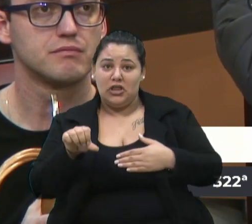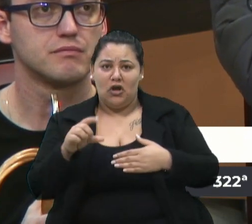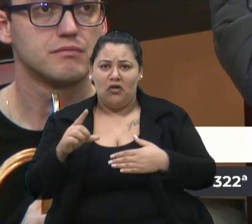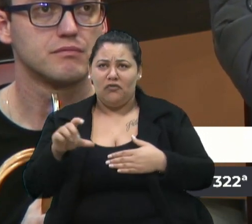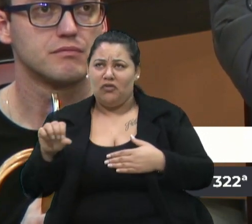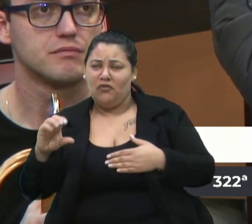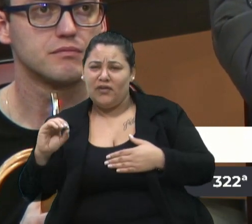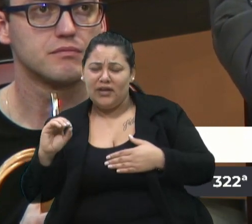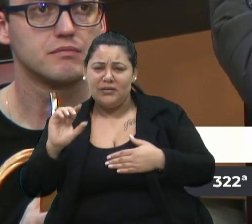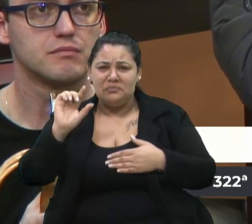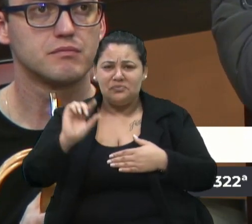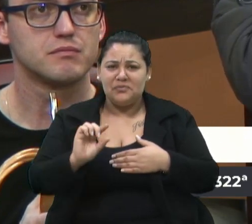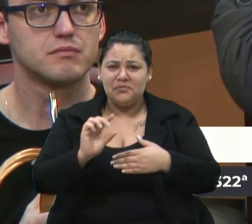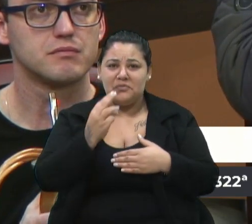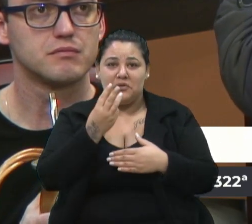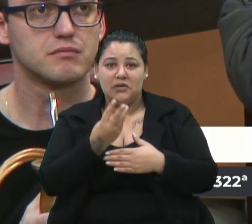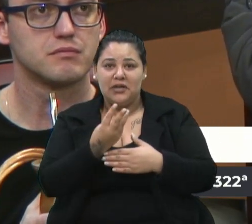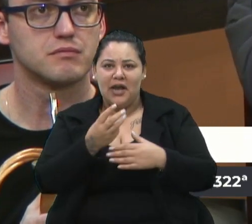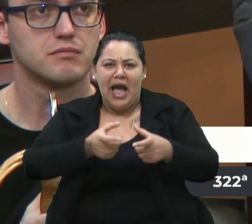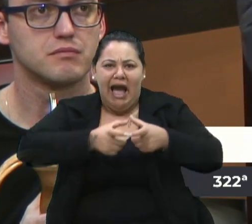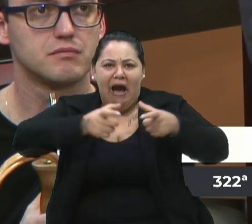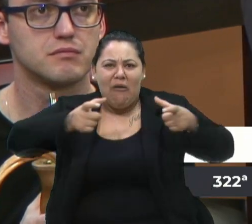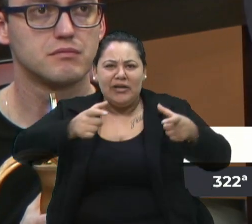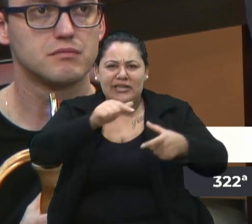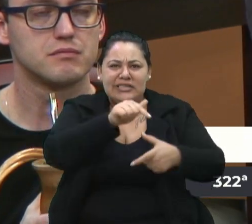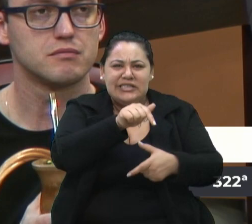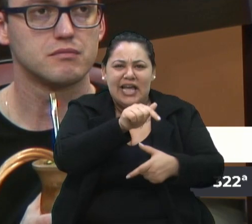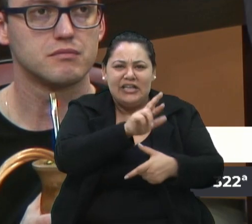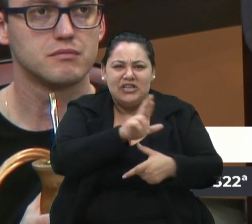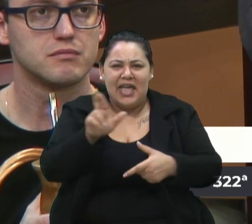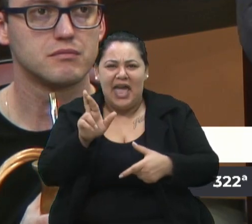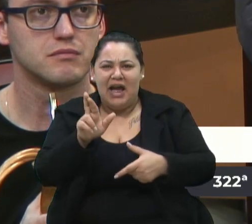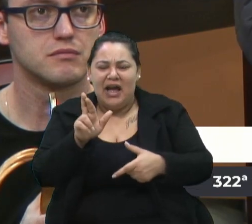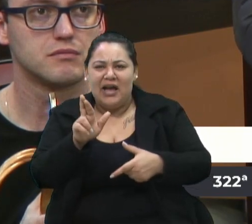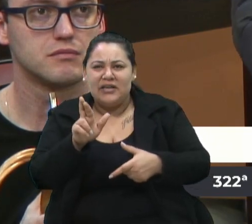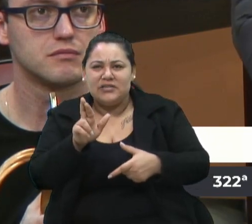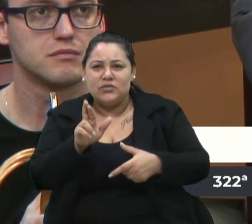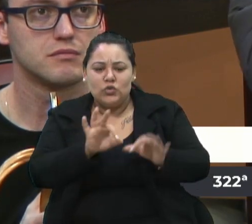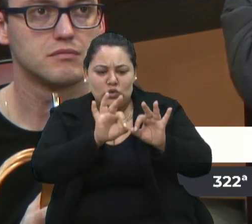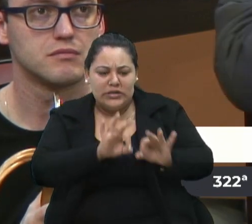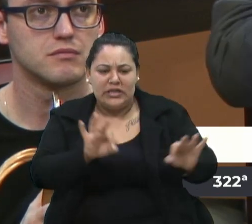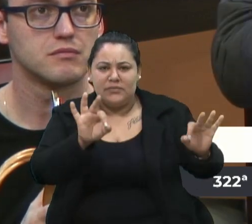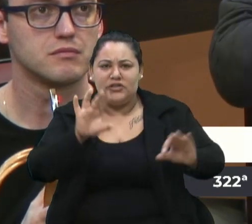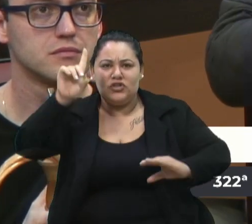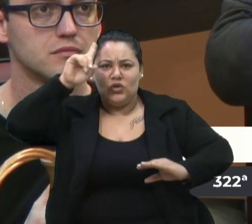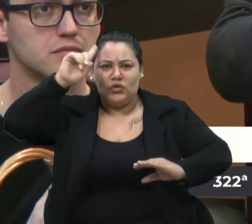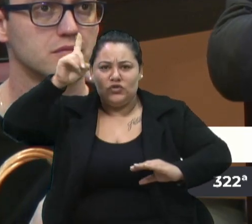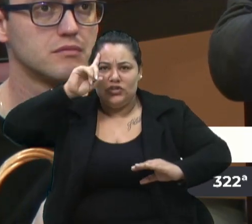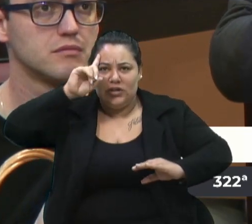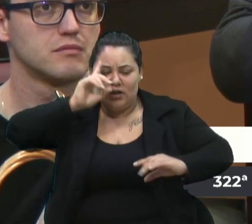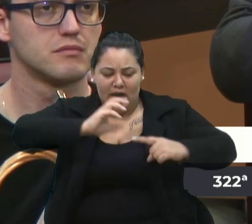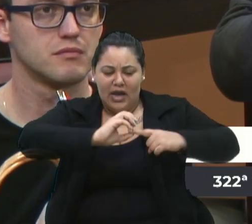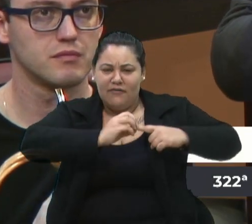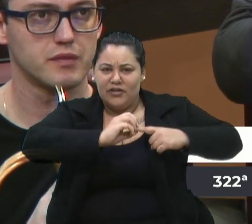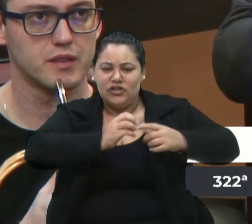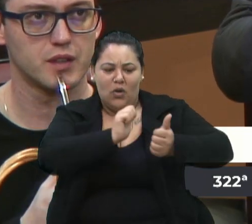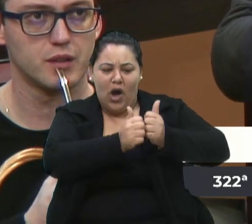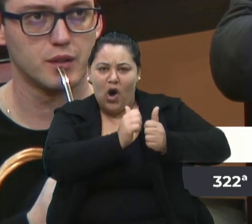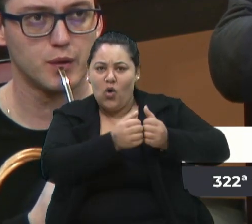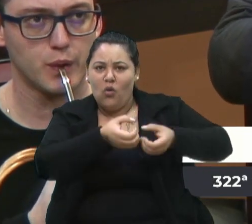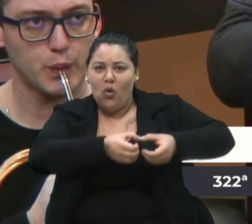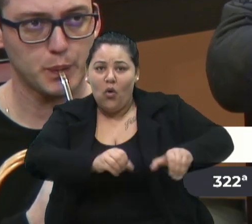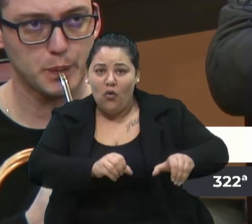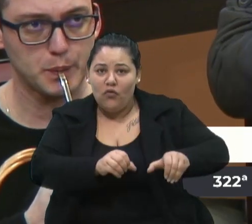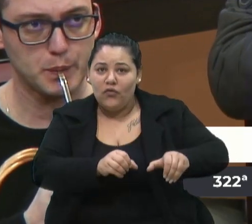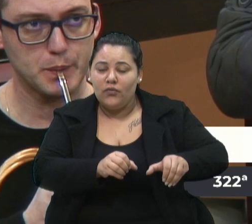3, diminui 3, mas aumenta 7 naquilo que gira todo dia, porque arroz, feijão, ovos é ainda aquilo que é cabível